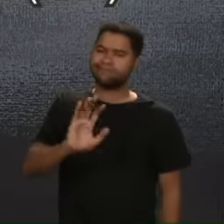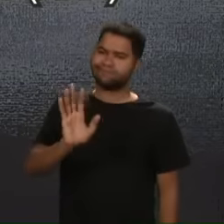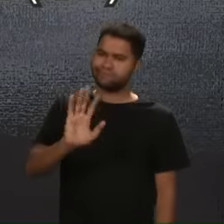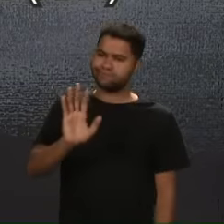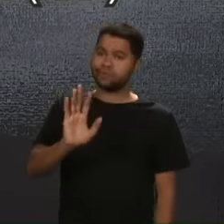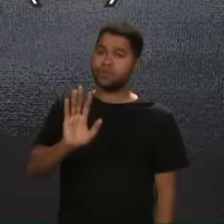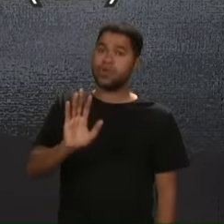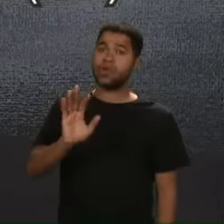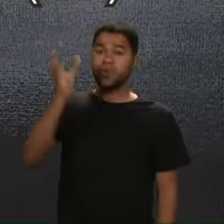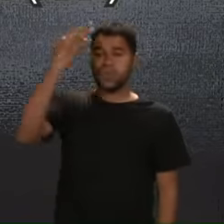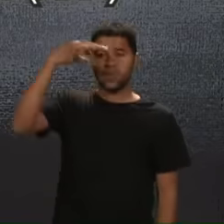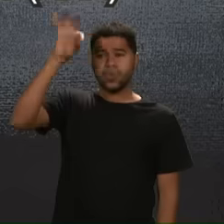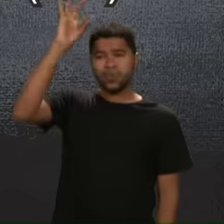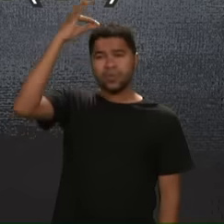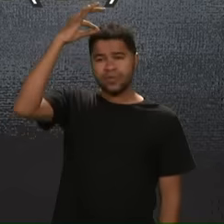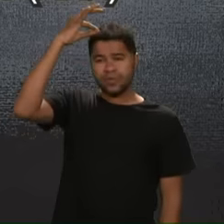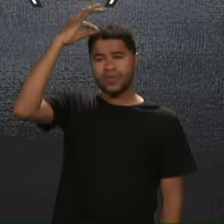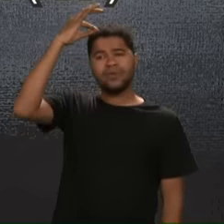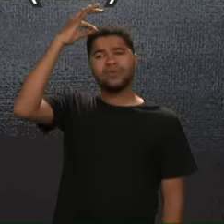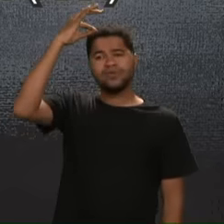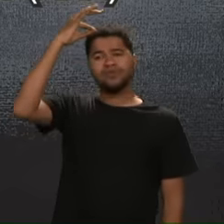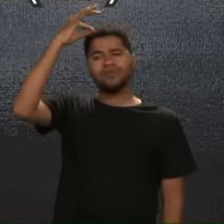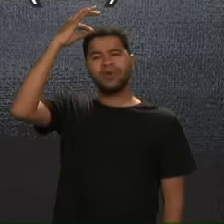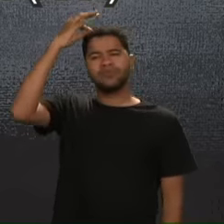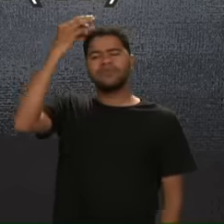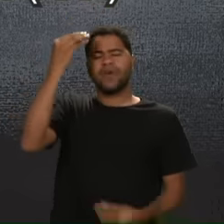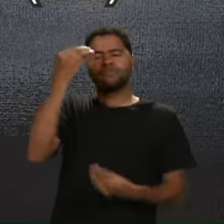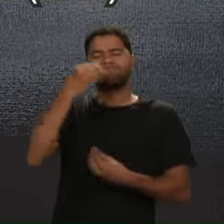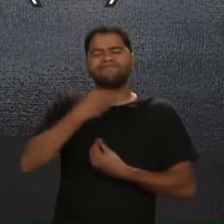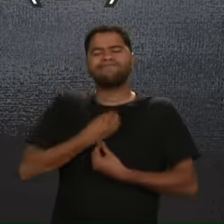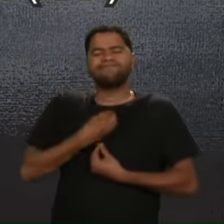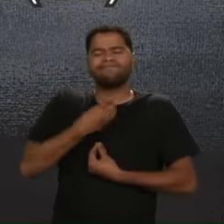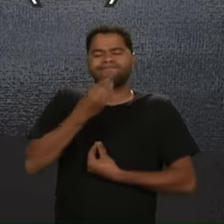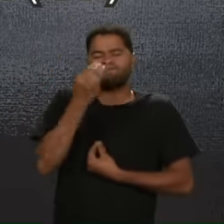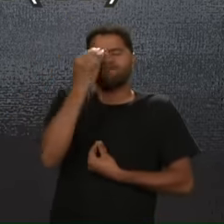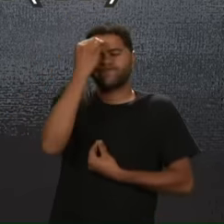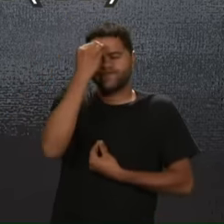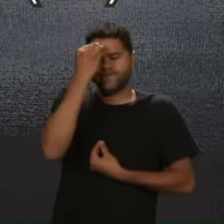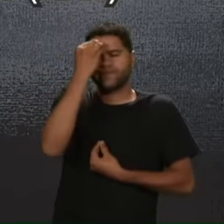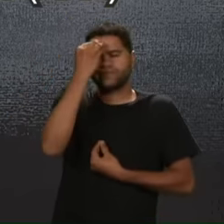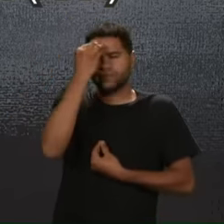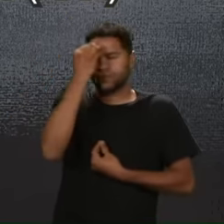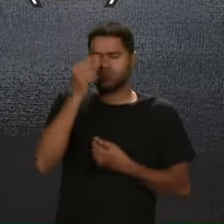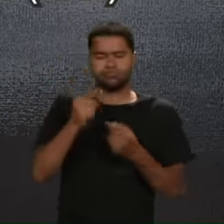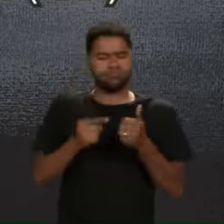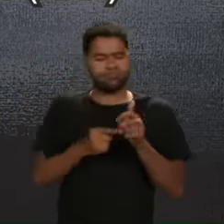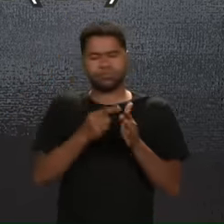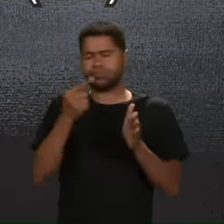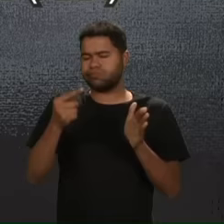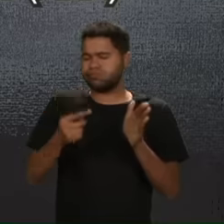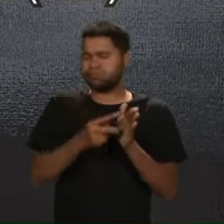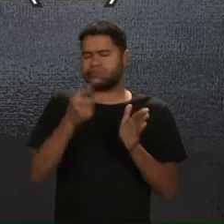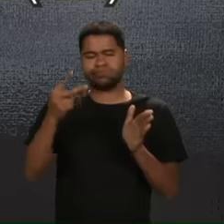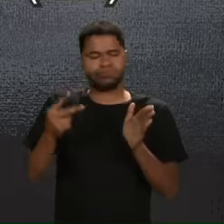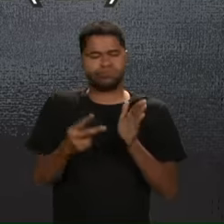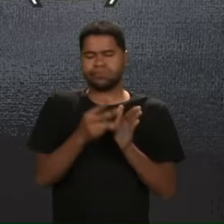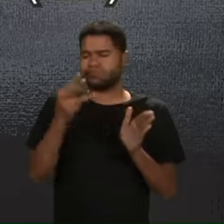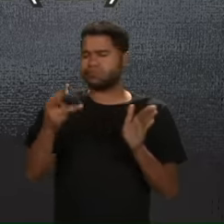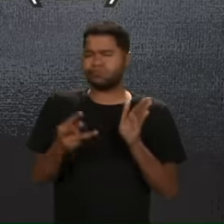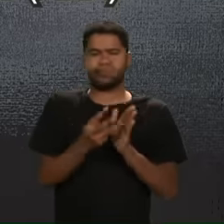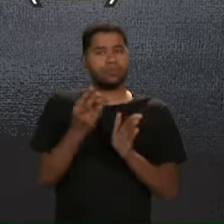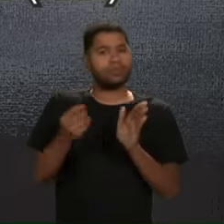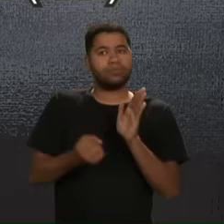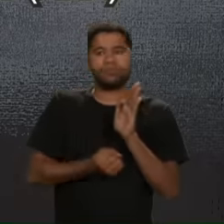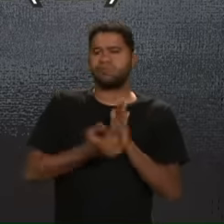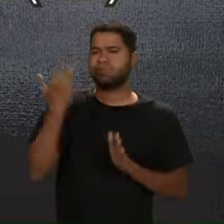O Espírito Santo Vai te fazer lembrar Desse versículo Uma, duas, três, quatro vezes